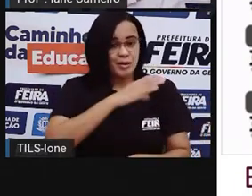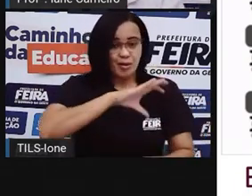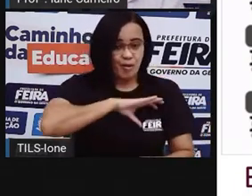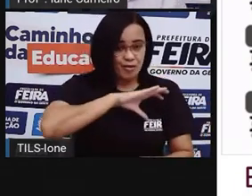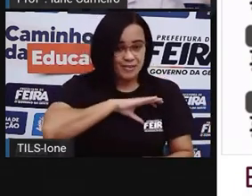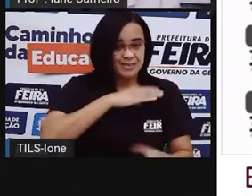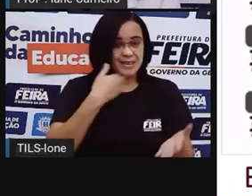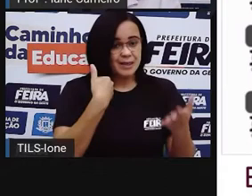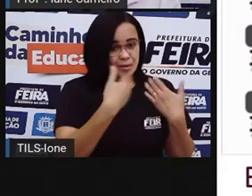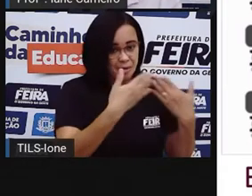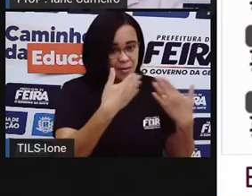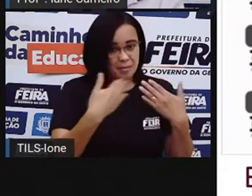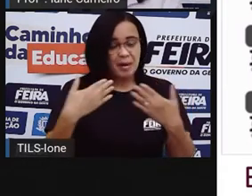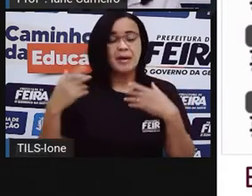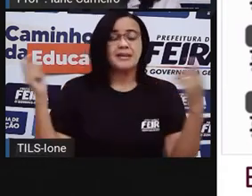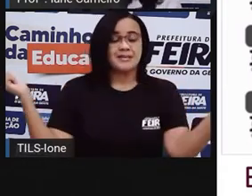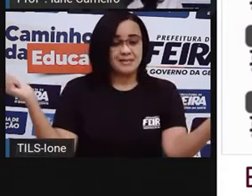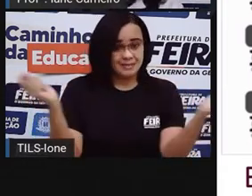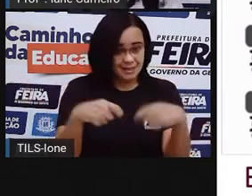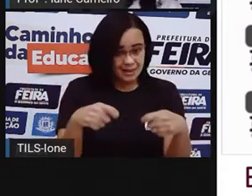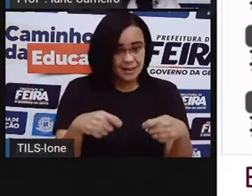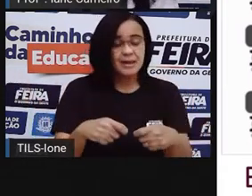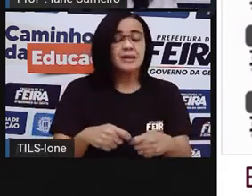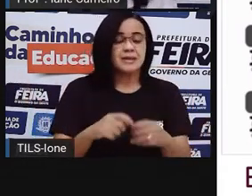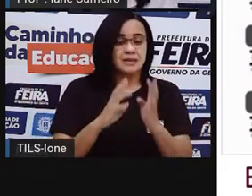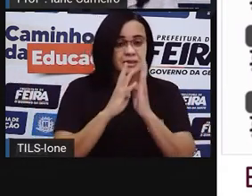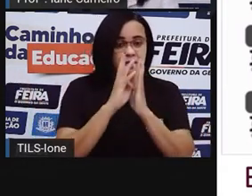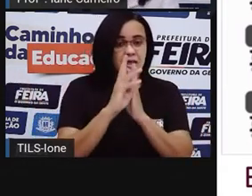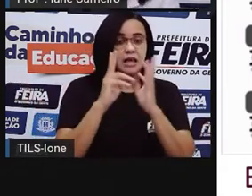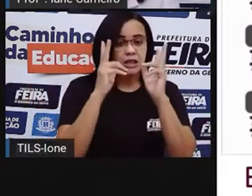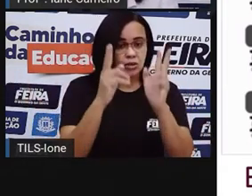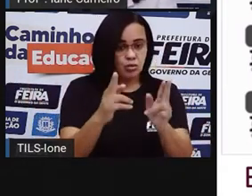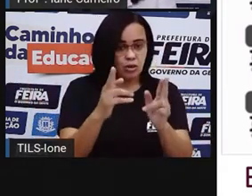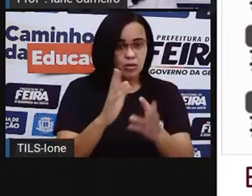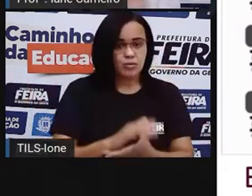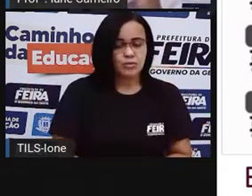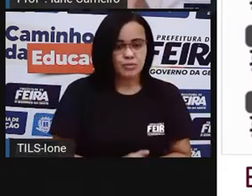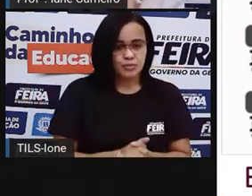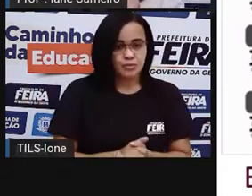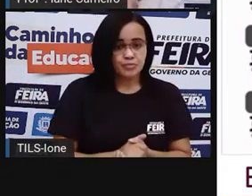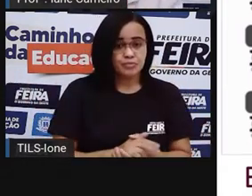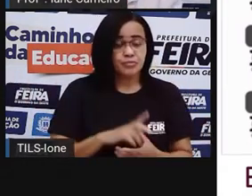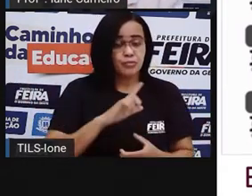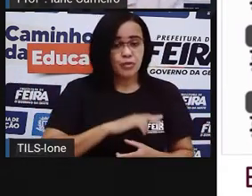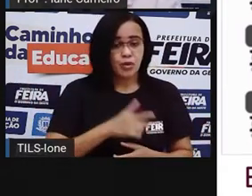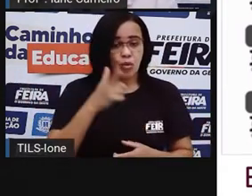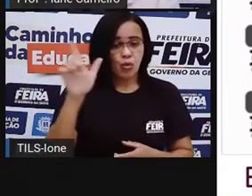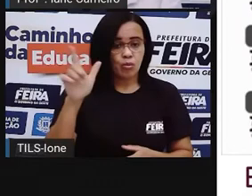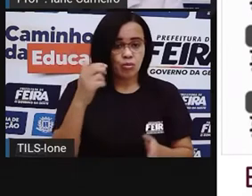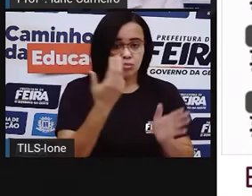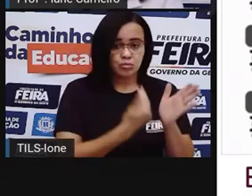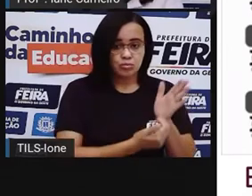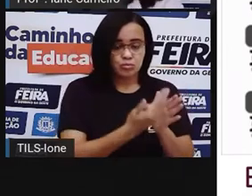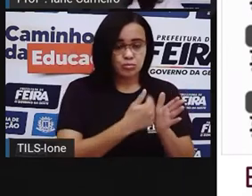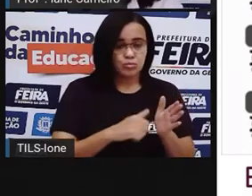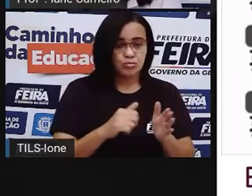Todo mundo fica, ó, na mesma posição. Vamos ver outro formato? Esse formato aí é um formato que a Pró gosta mais